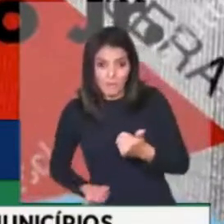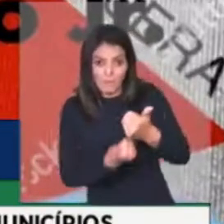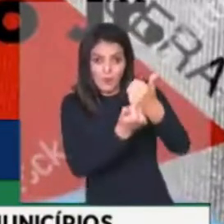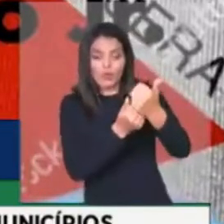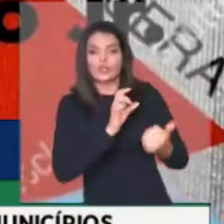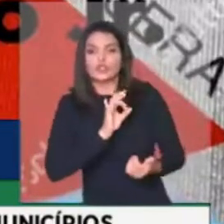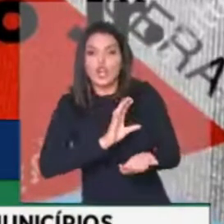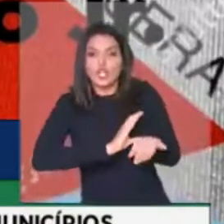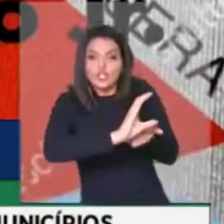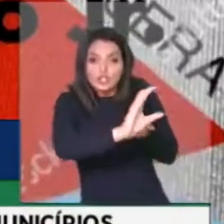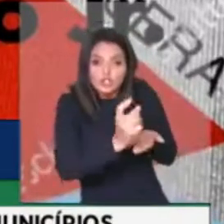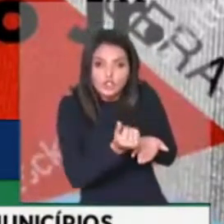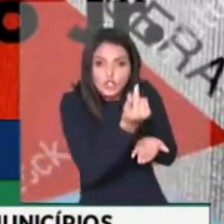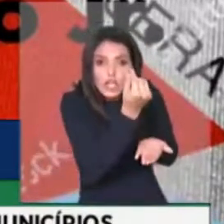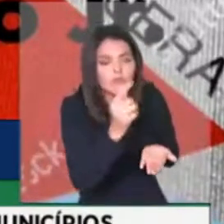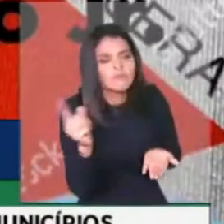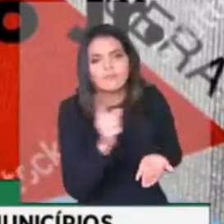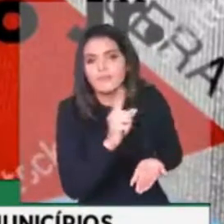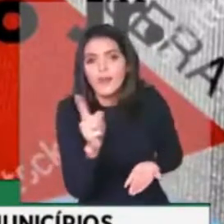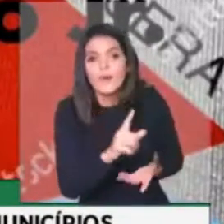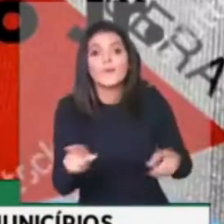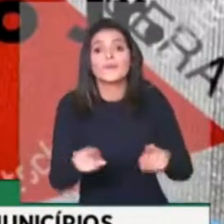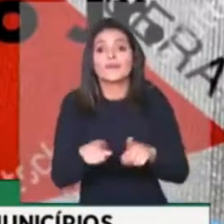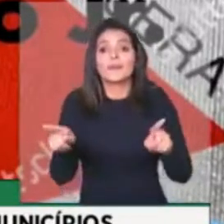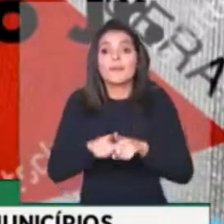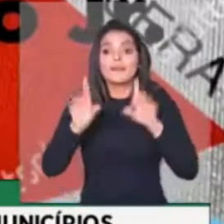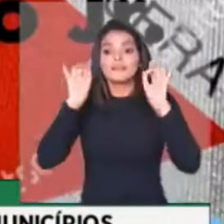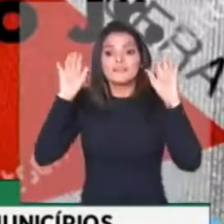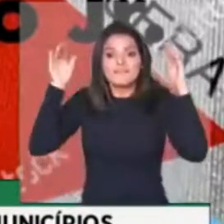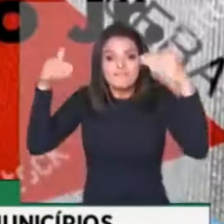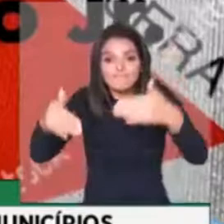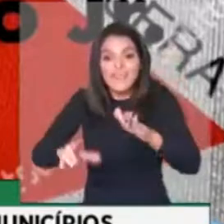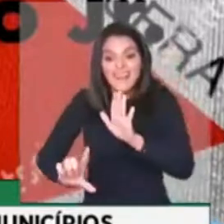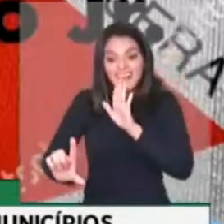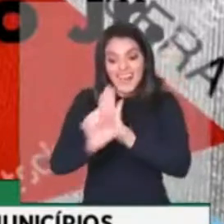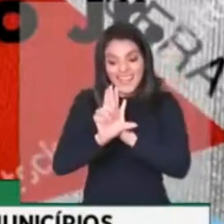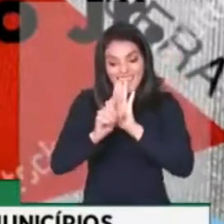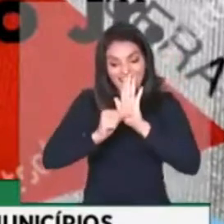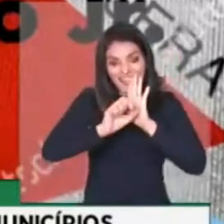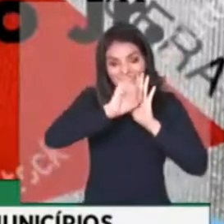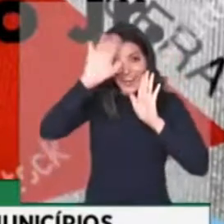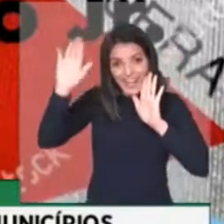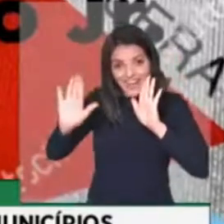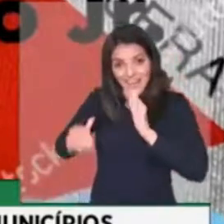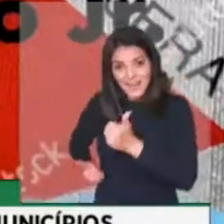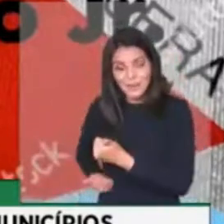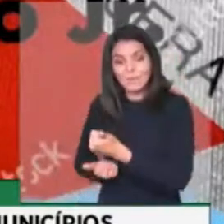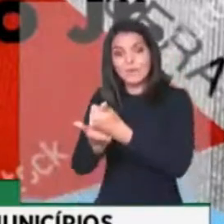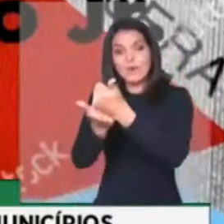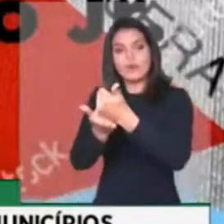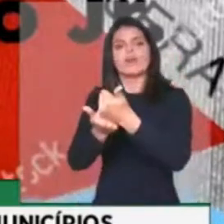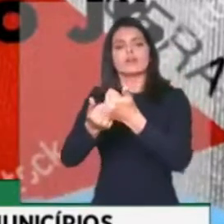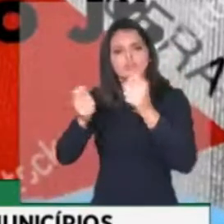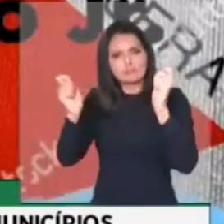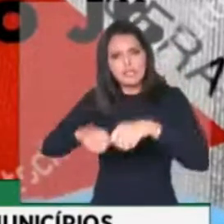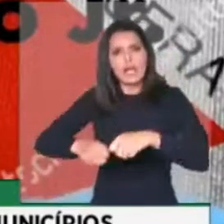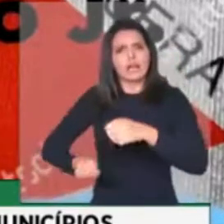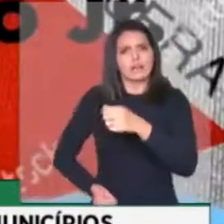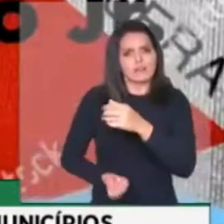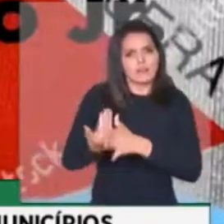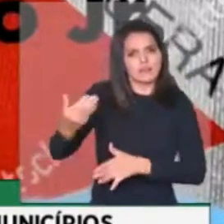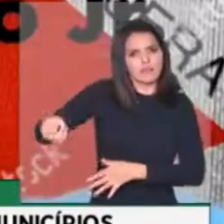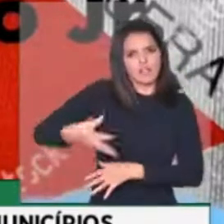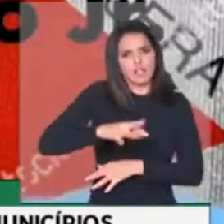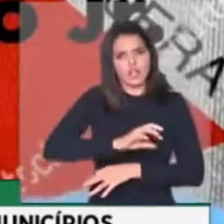só de recursos públicos, mas especialmente de uma legislação clara que viabilize novos investimentos ou no